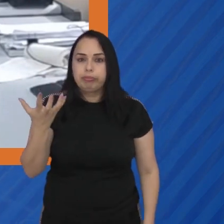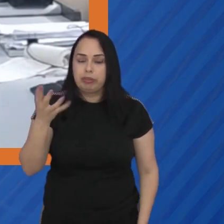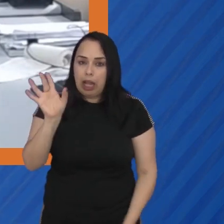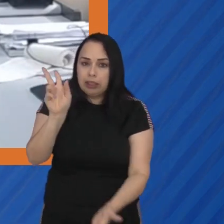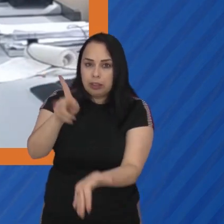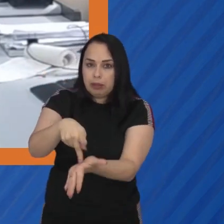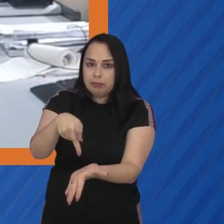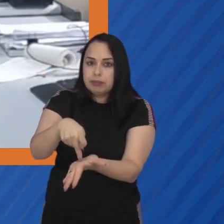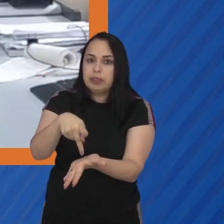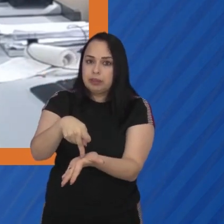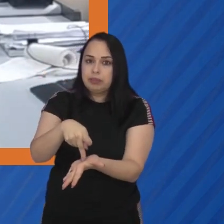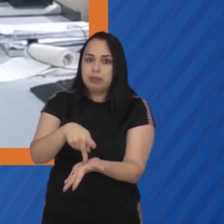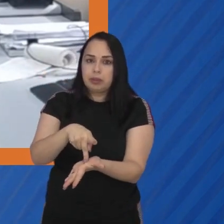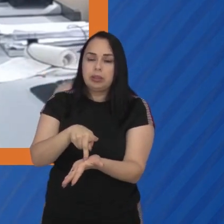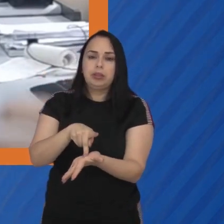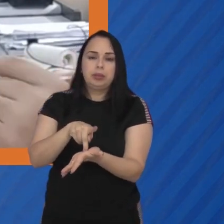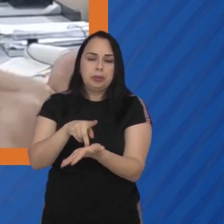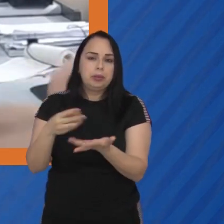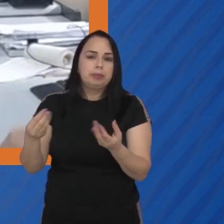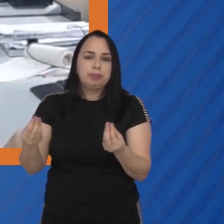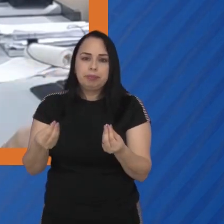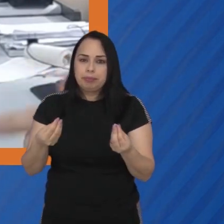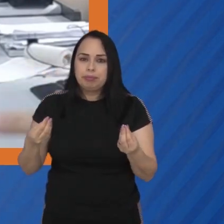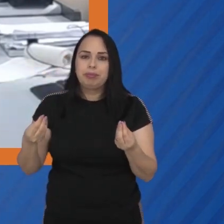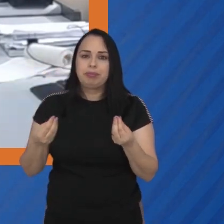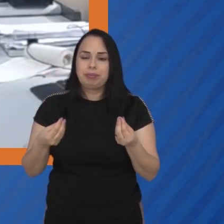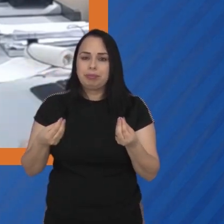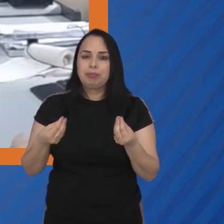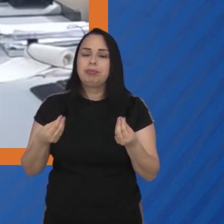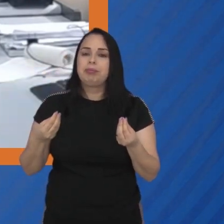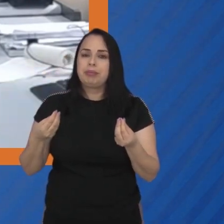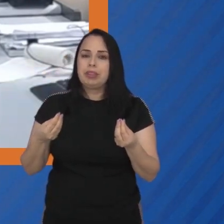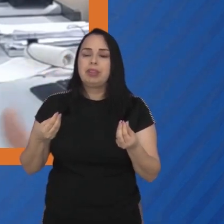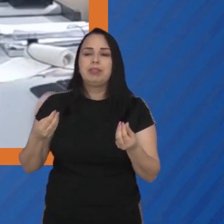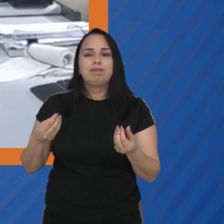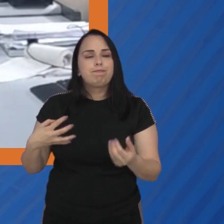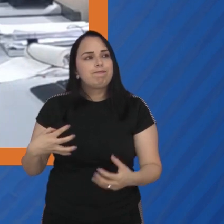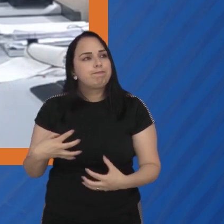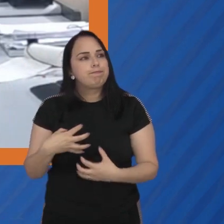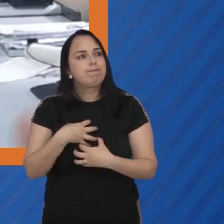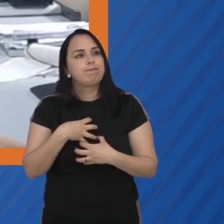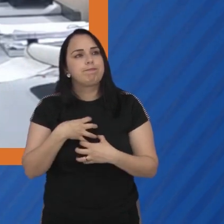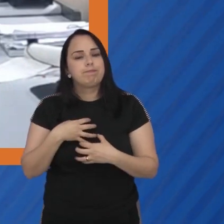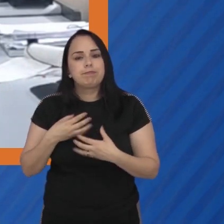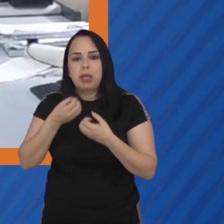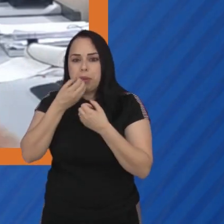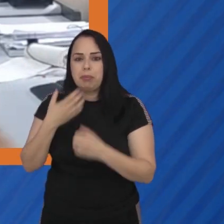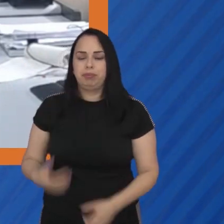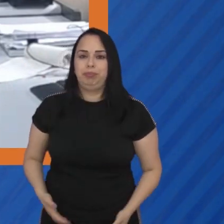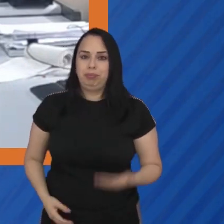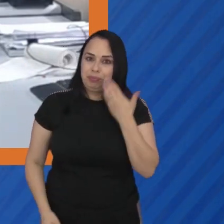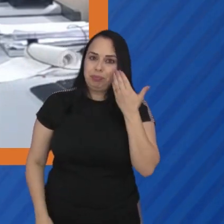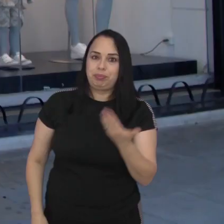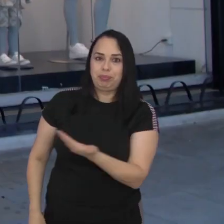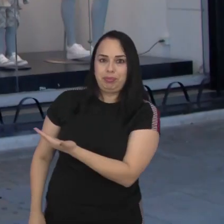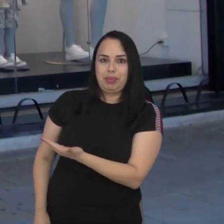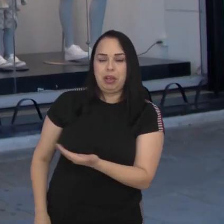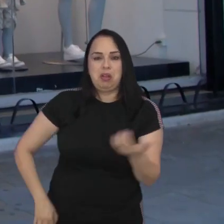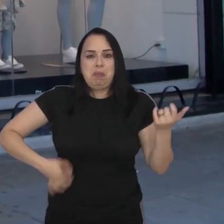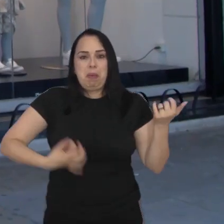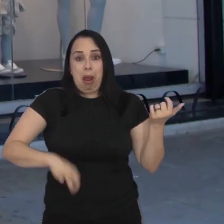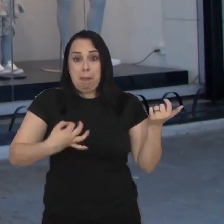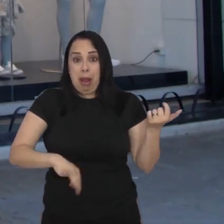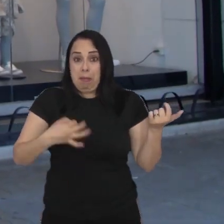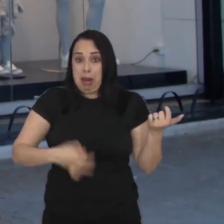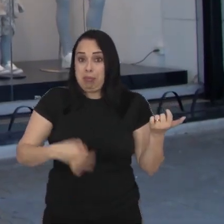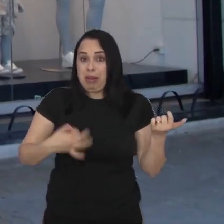subjetivo e relacionado com a nossa sensação de bem estar O seu